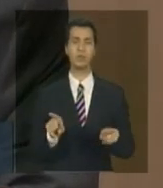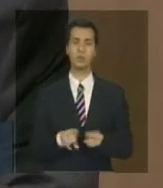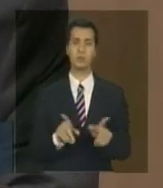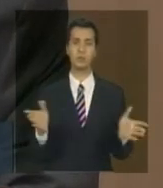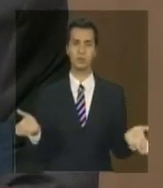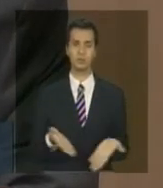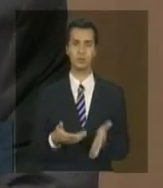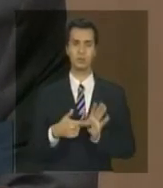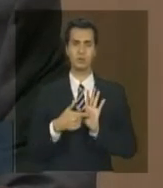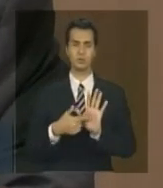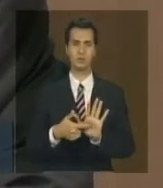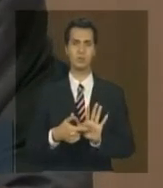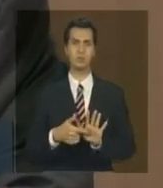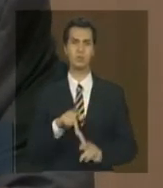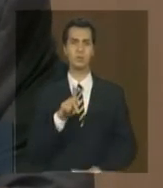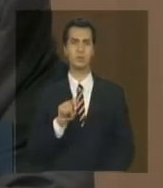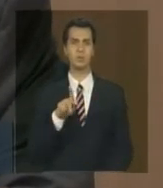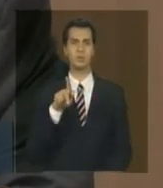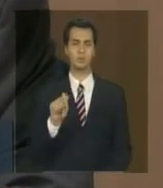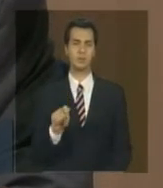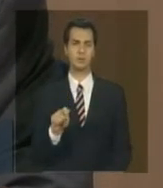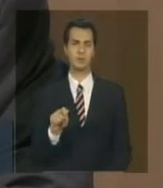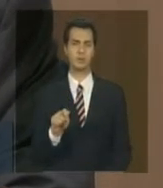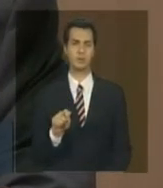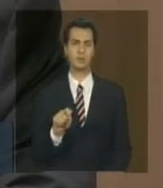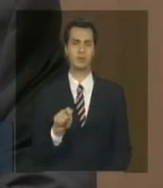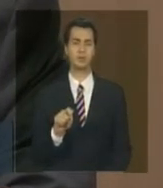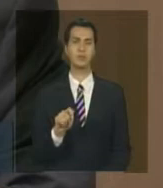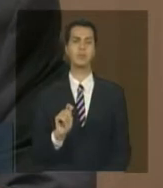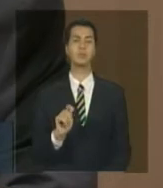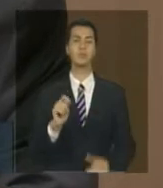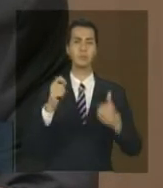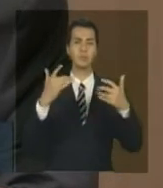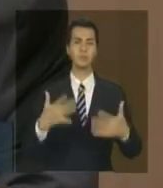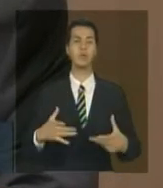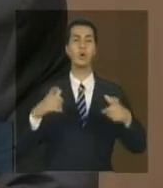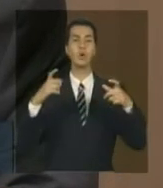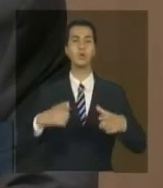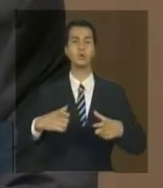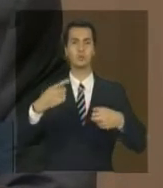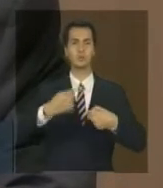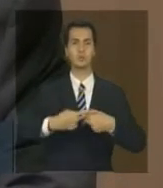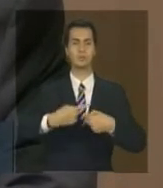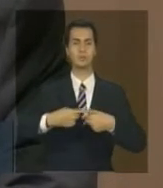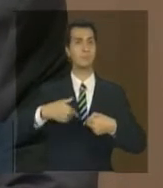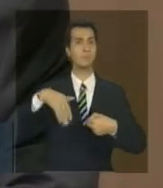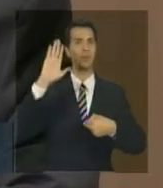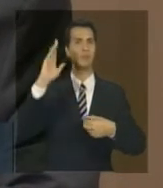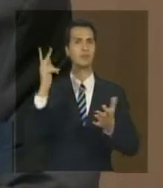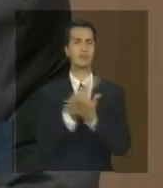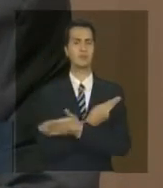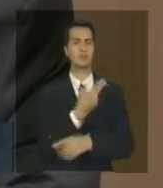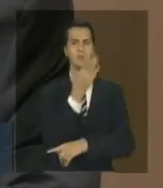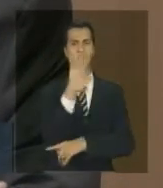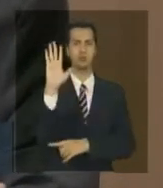agora para o Pampa o destaque dos municípios onde ocorreu mais desmatamento nesse período